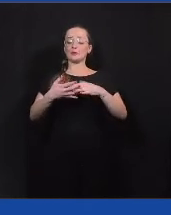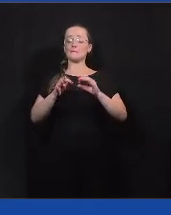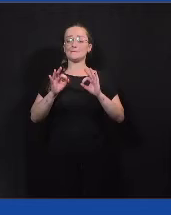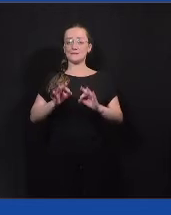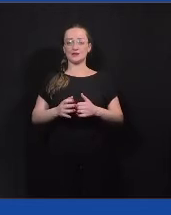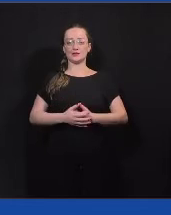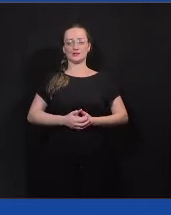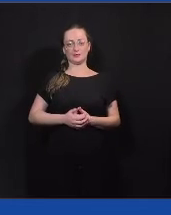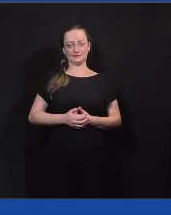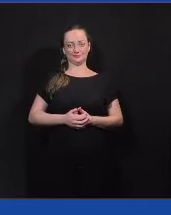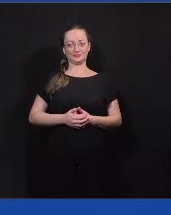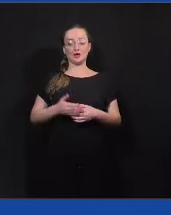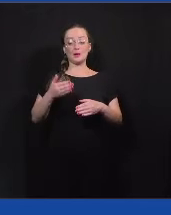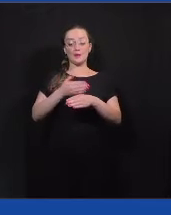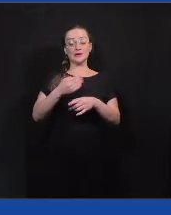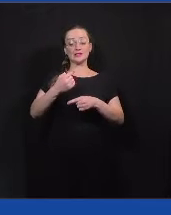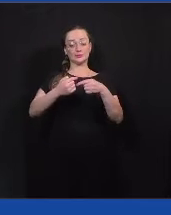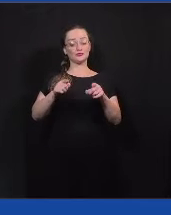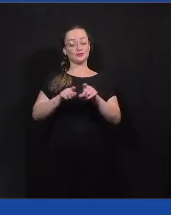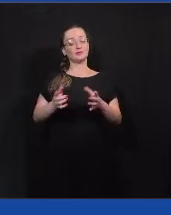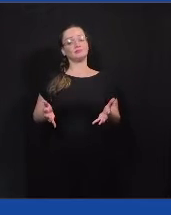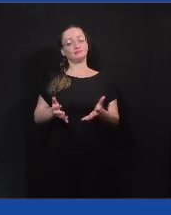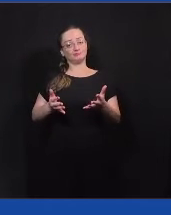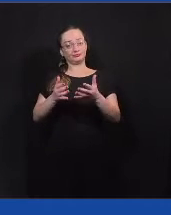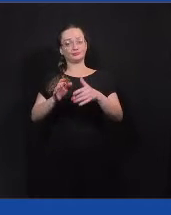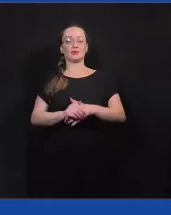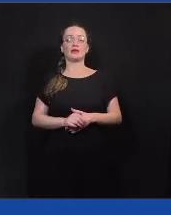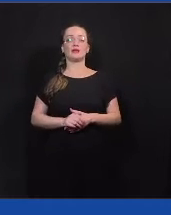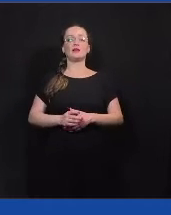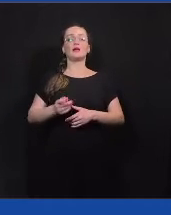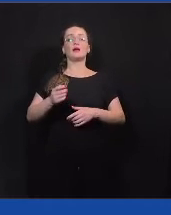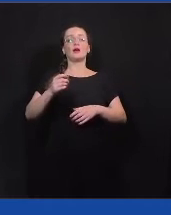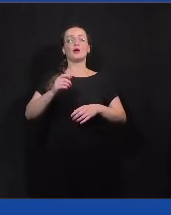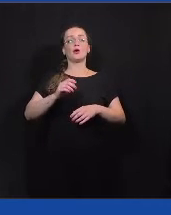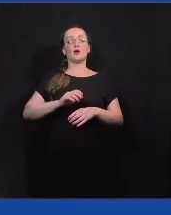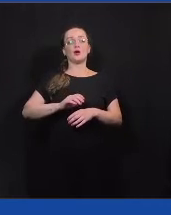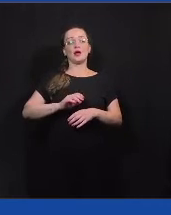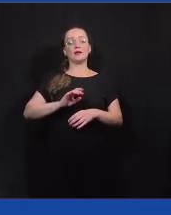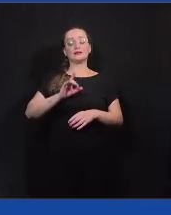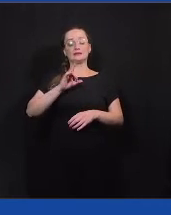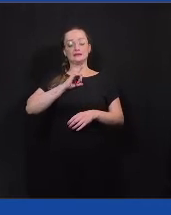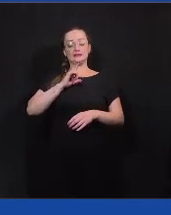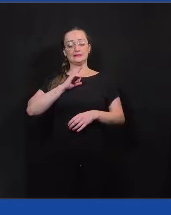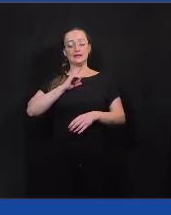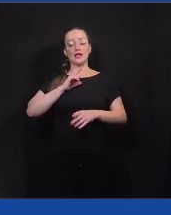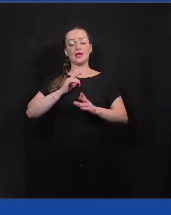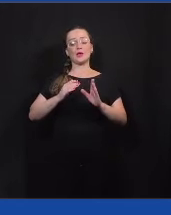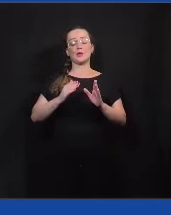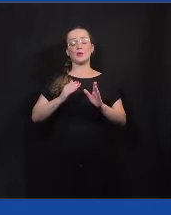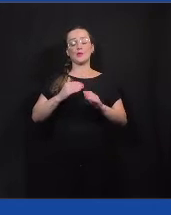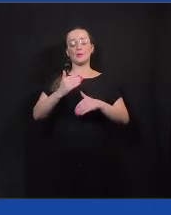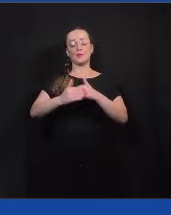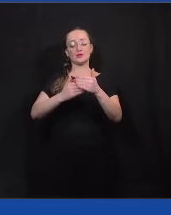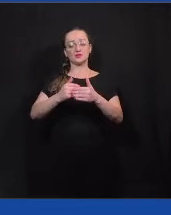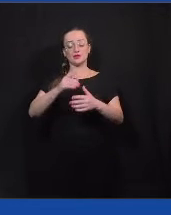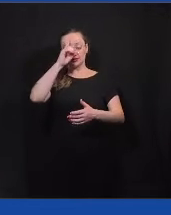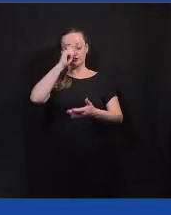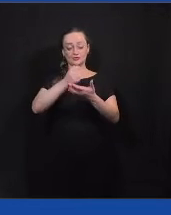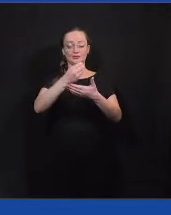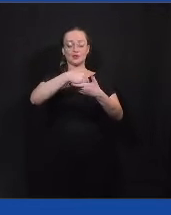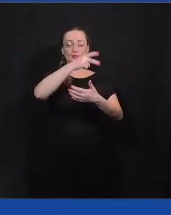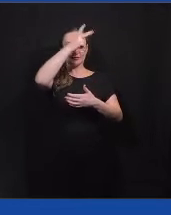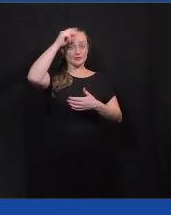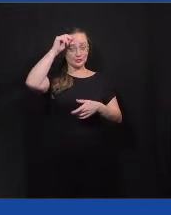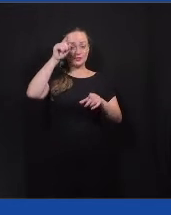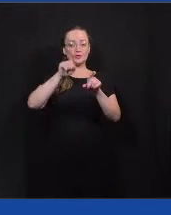participação política e não só mais a participação dentro do processo de decisão dentro de uma prefeitura específica, mas a participação